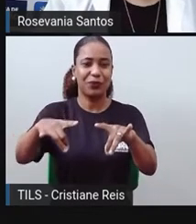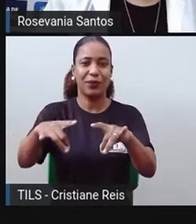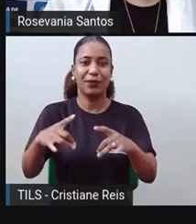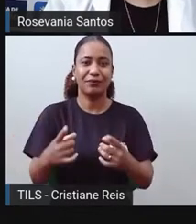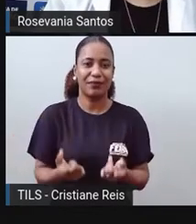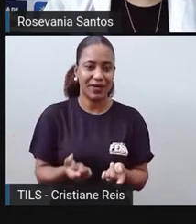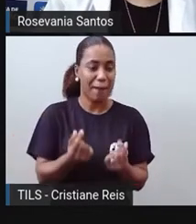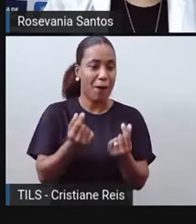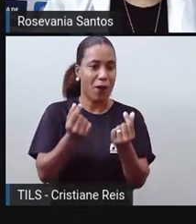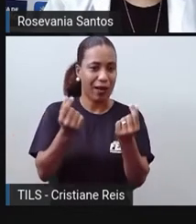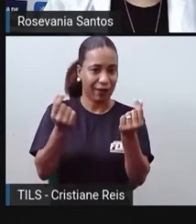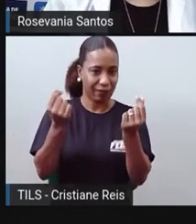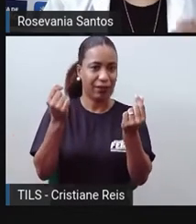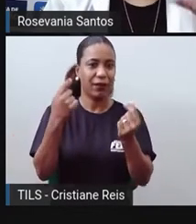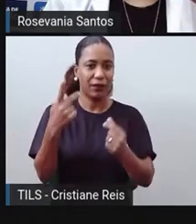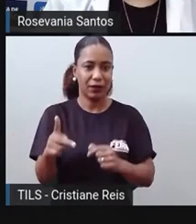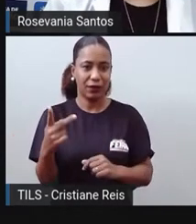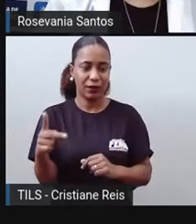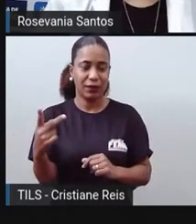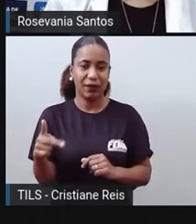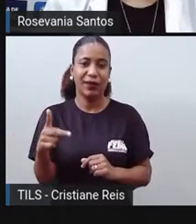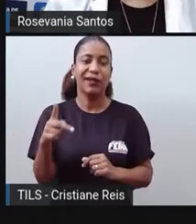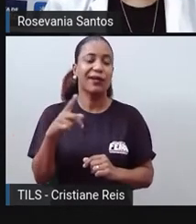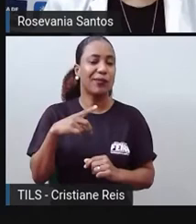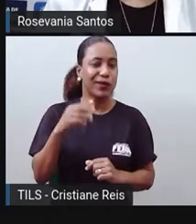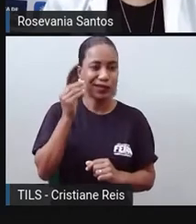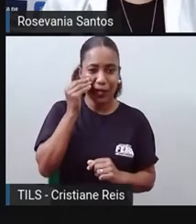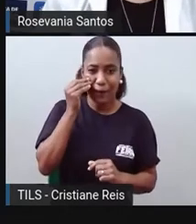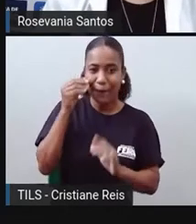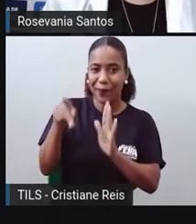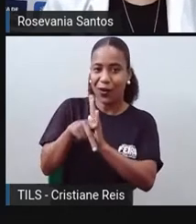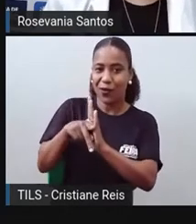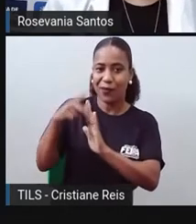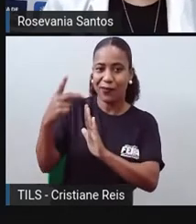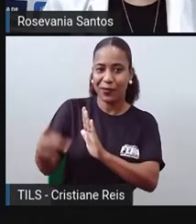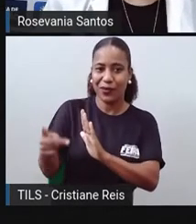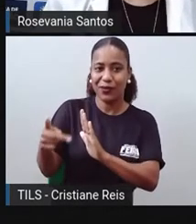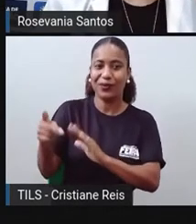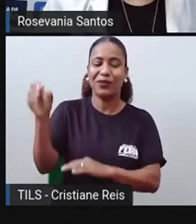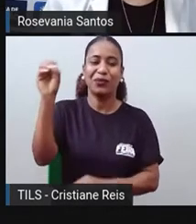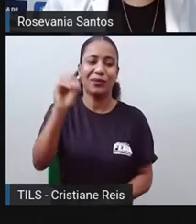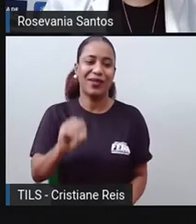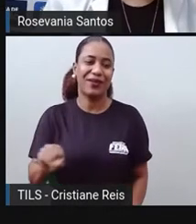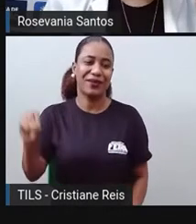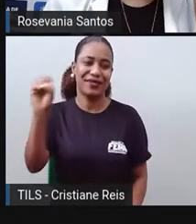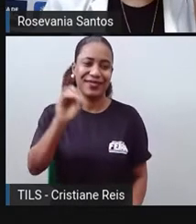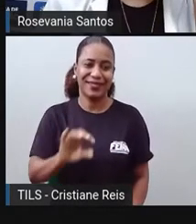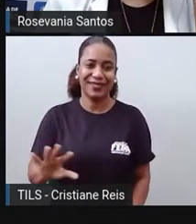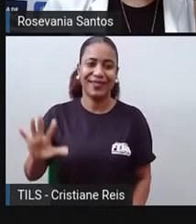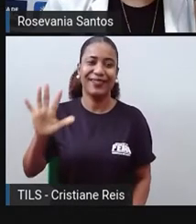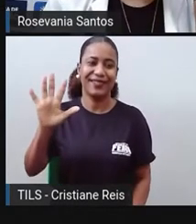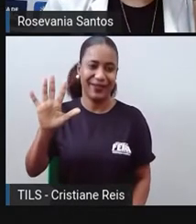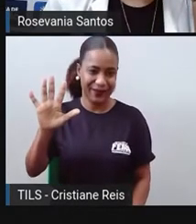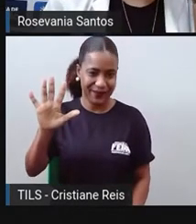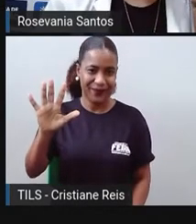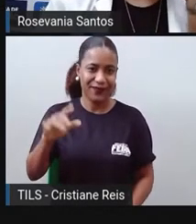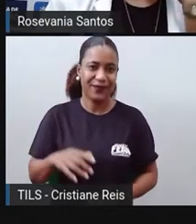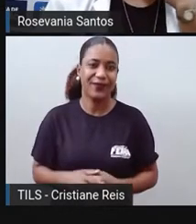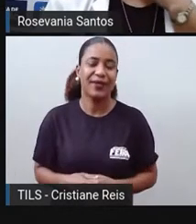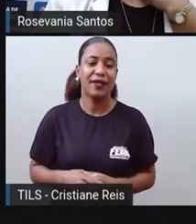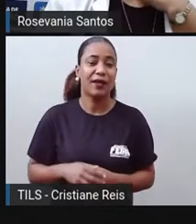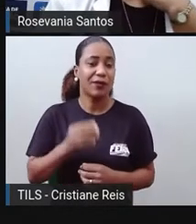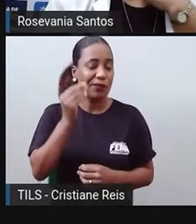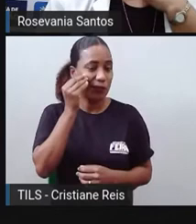na realidade, são coisas muito particulares deles. Embora esse espaço quase todo aqui já